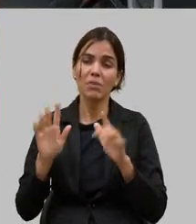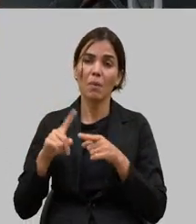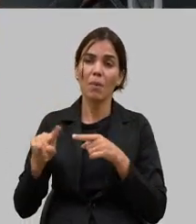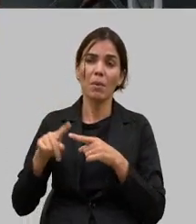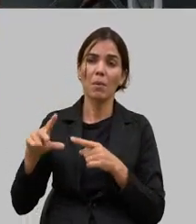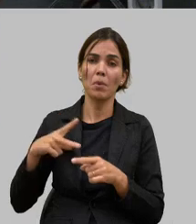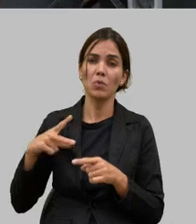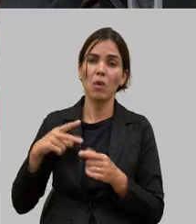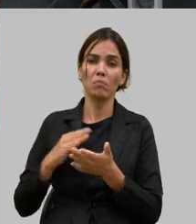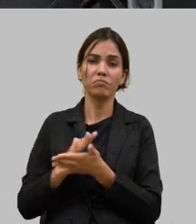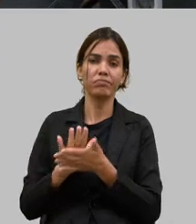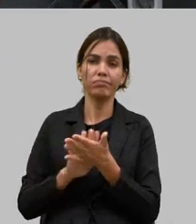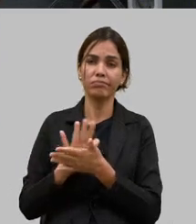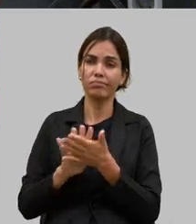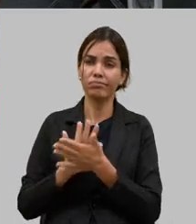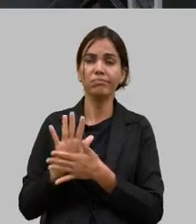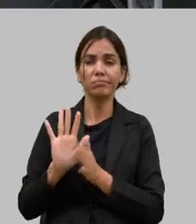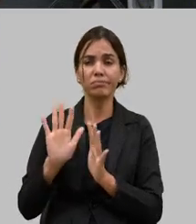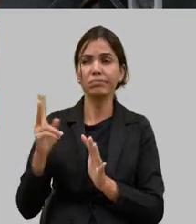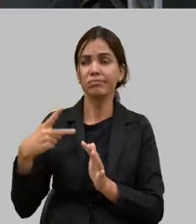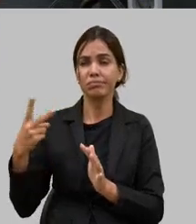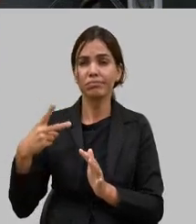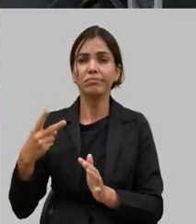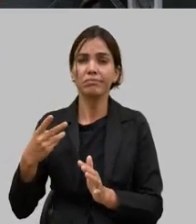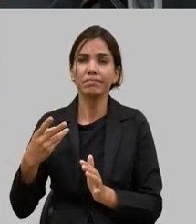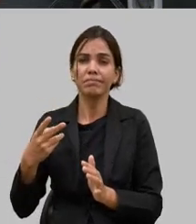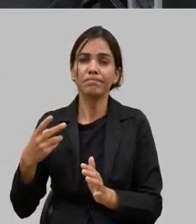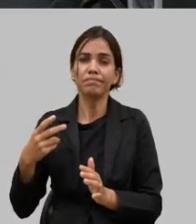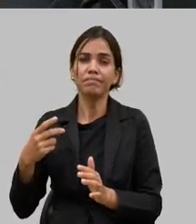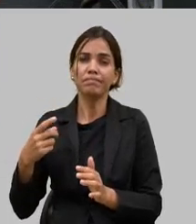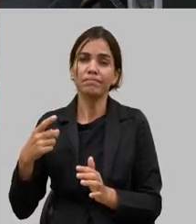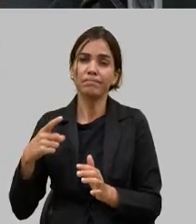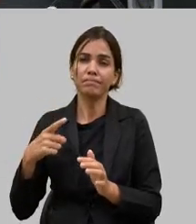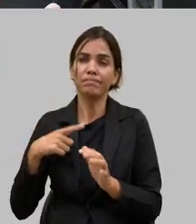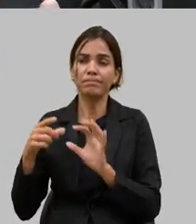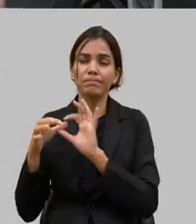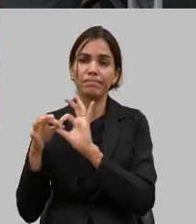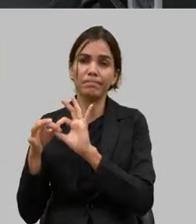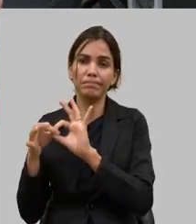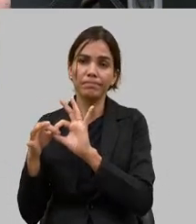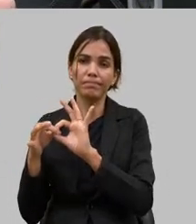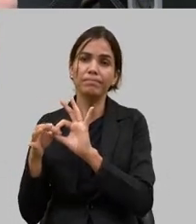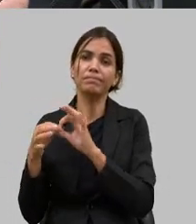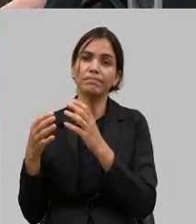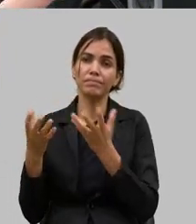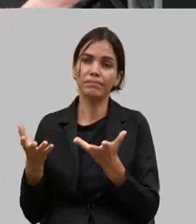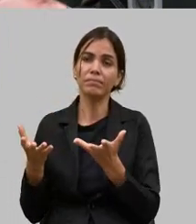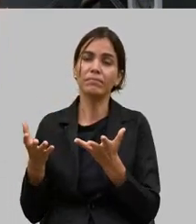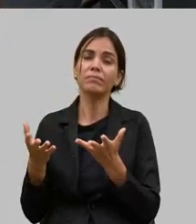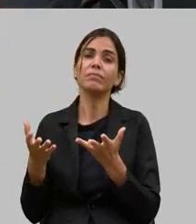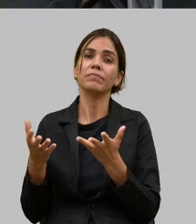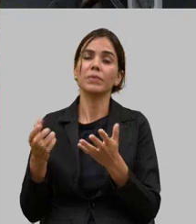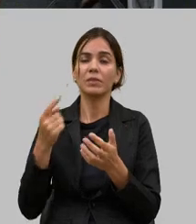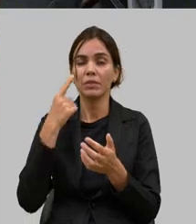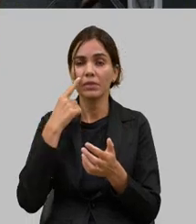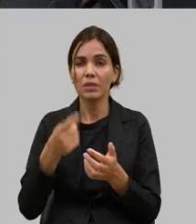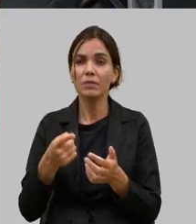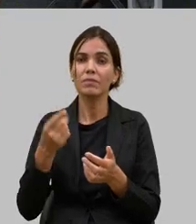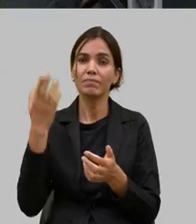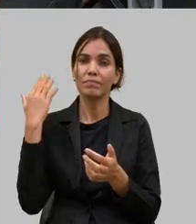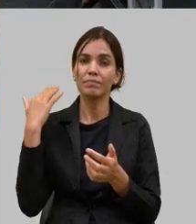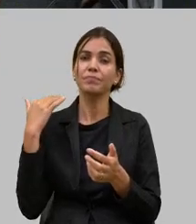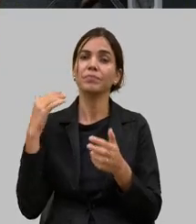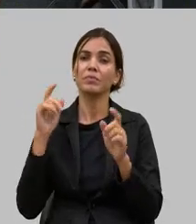gente é muito próximo as equipes são muito próximas vocês viram isso aqui no dia da audiência pública da questão dos